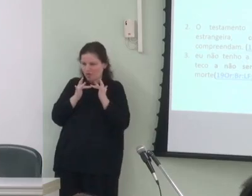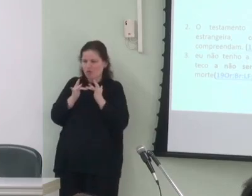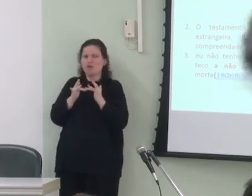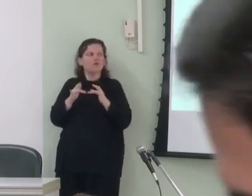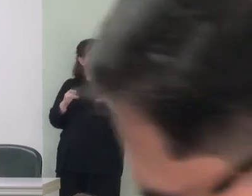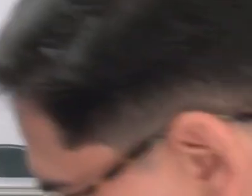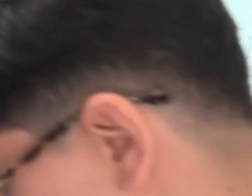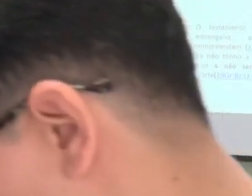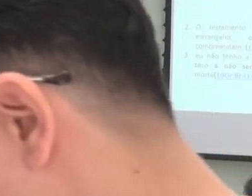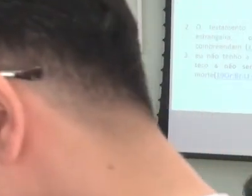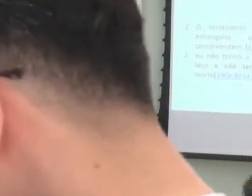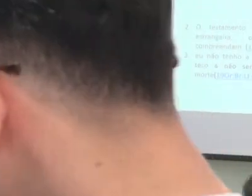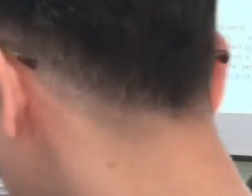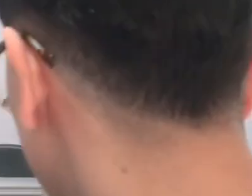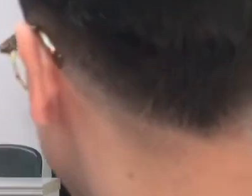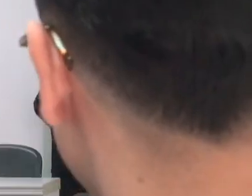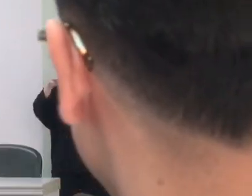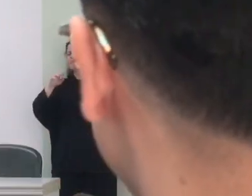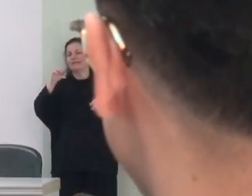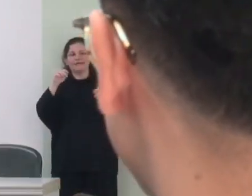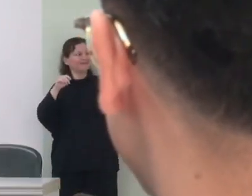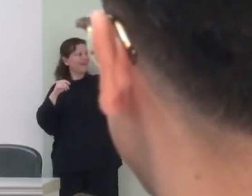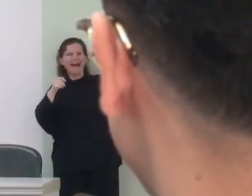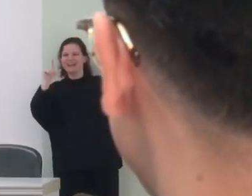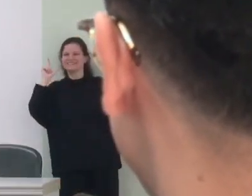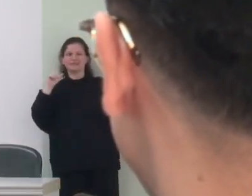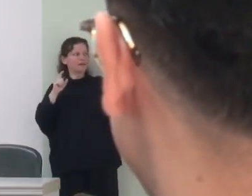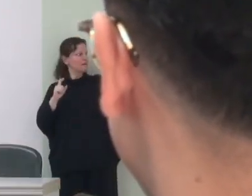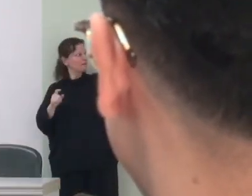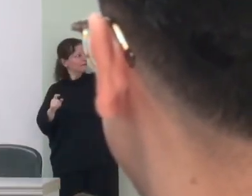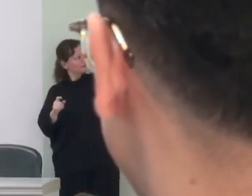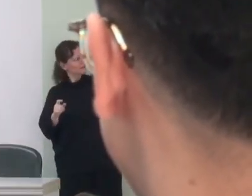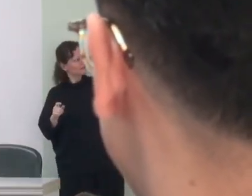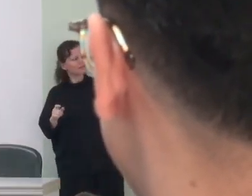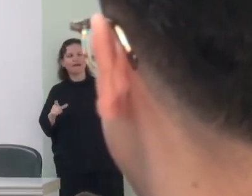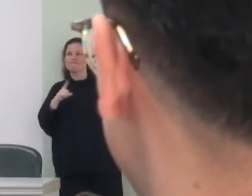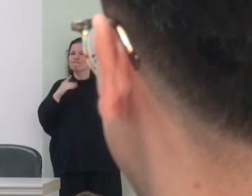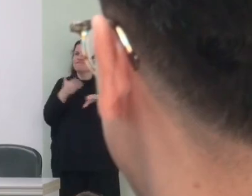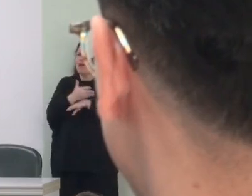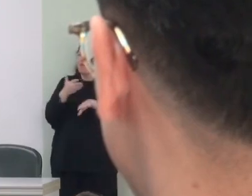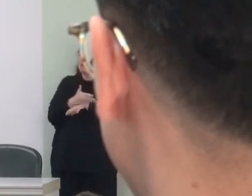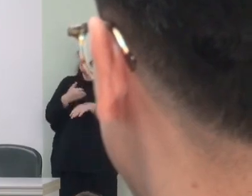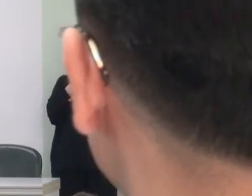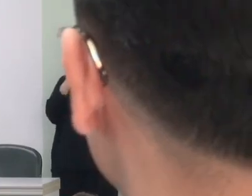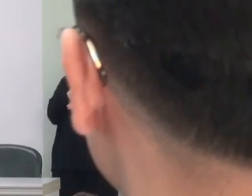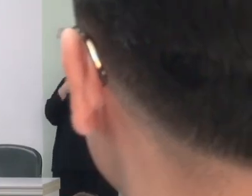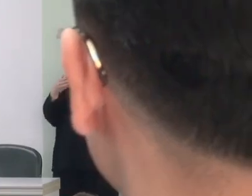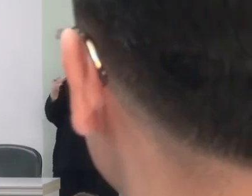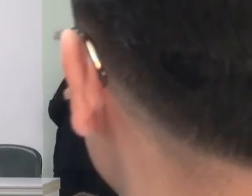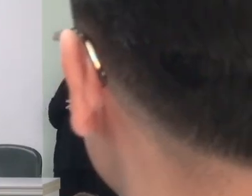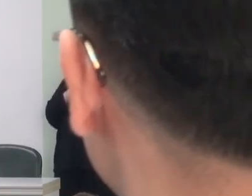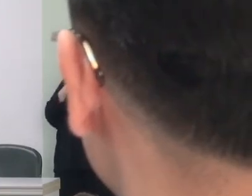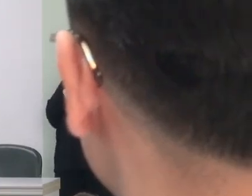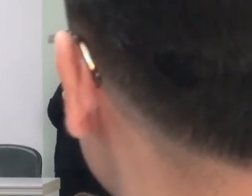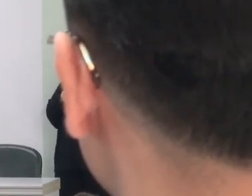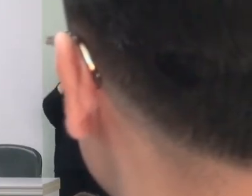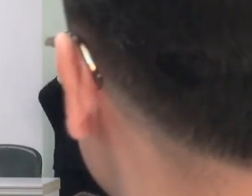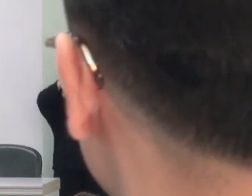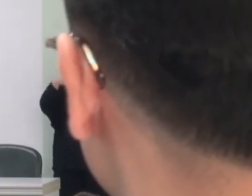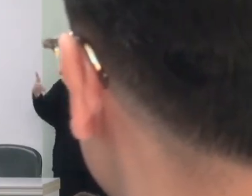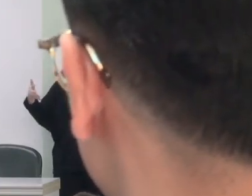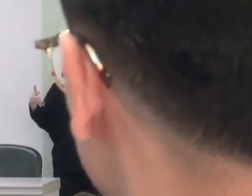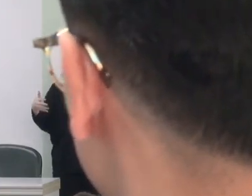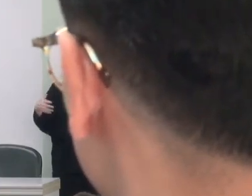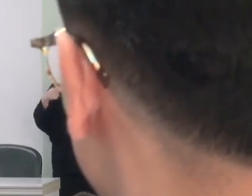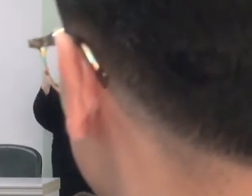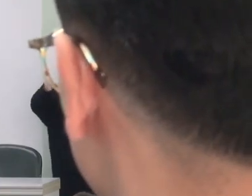desde que a menos que e a não ser que cuja frequência absoluta é apresentada na tabela para